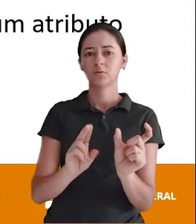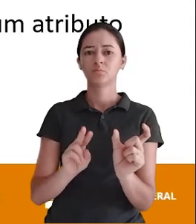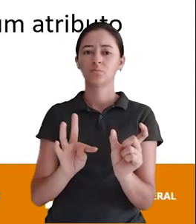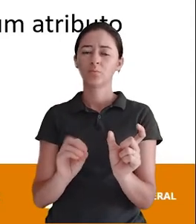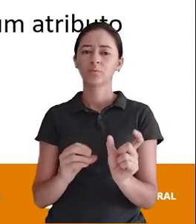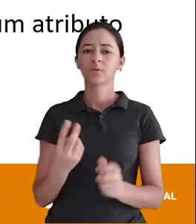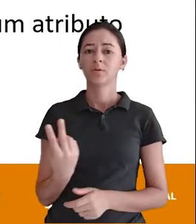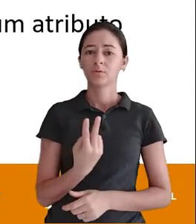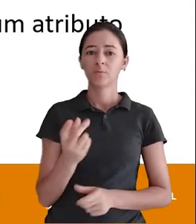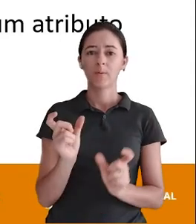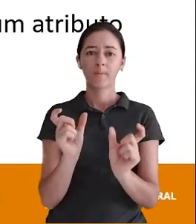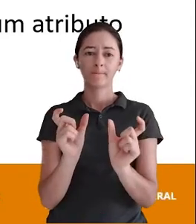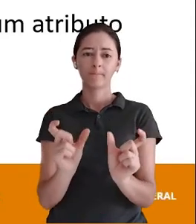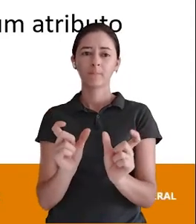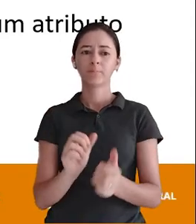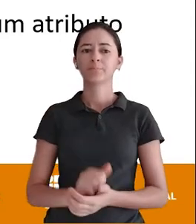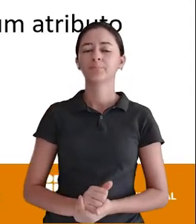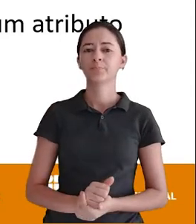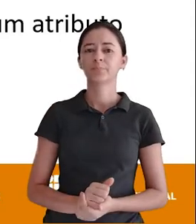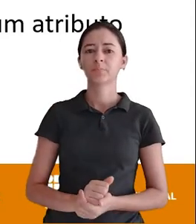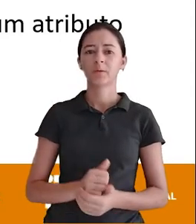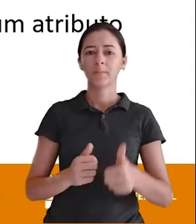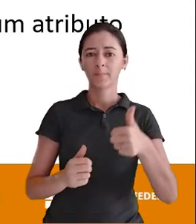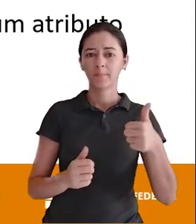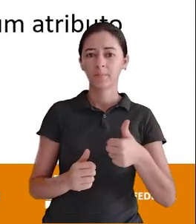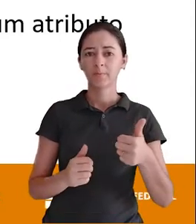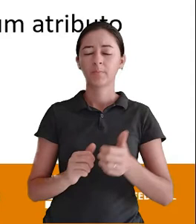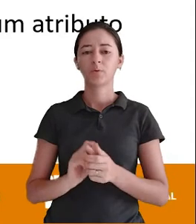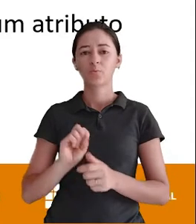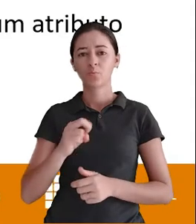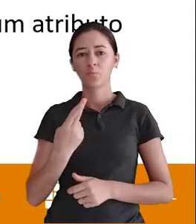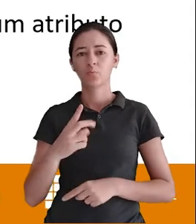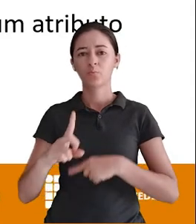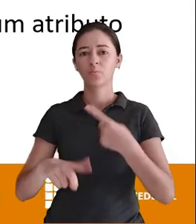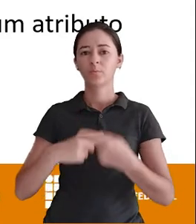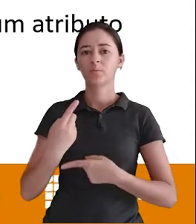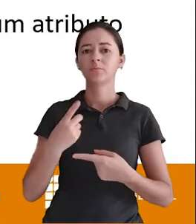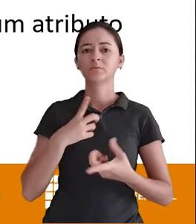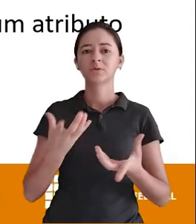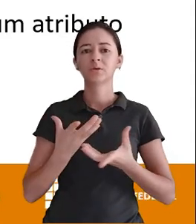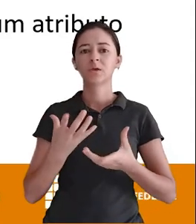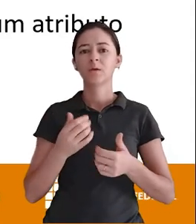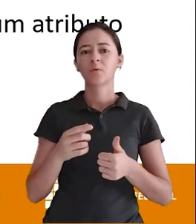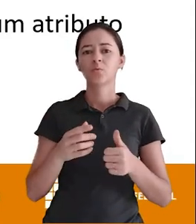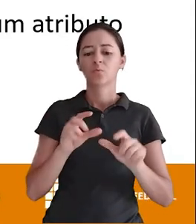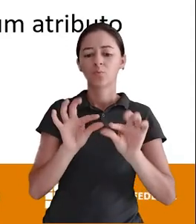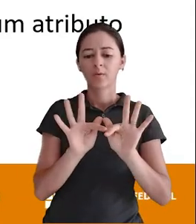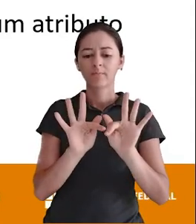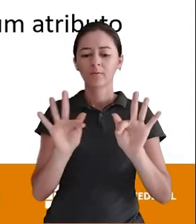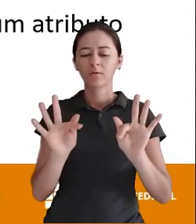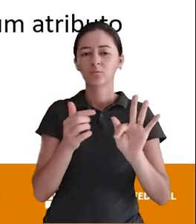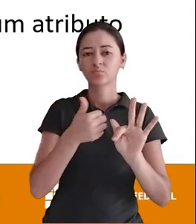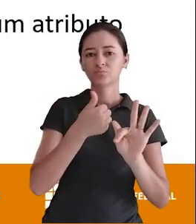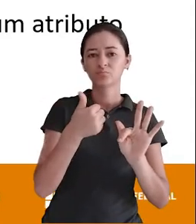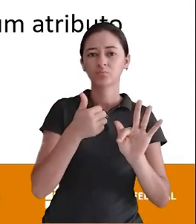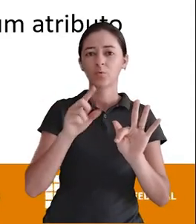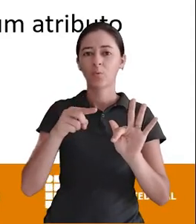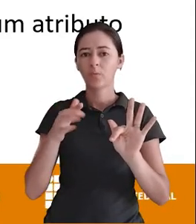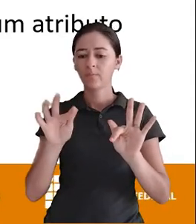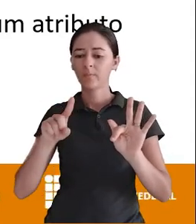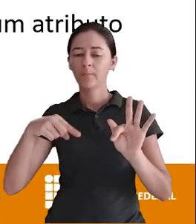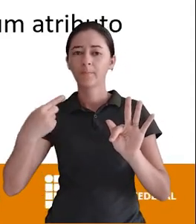E after Podem ser utilizadas Para posicionar O novo atributo Na posição que você desejar Veja os exemplos A seguir